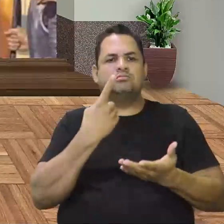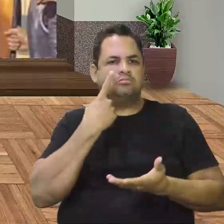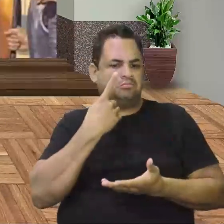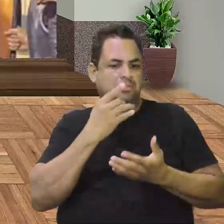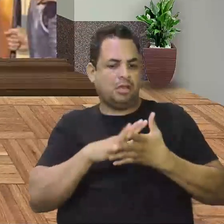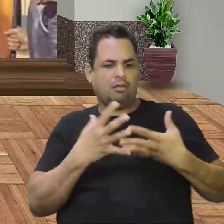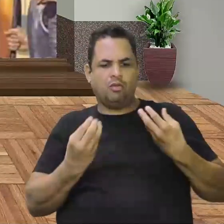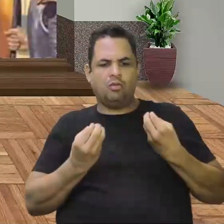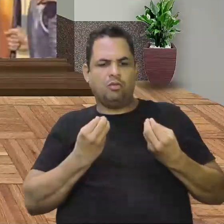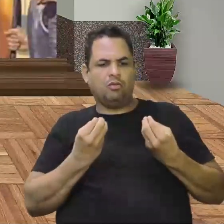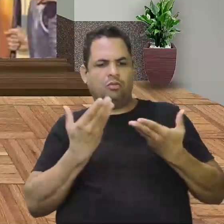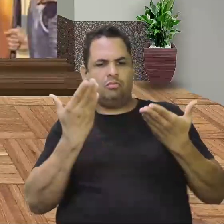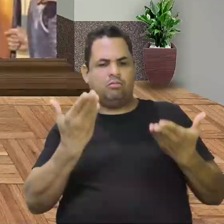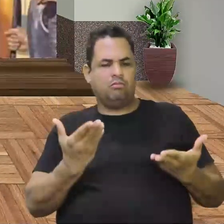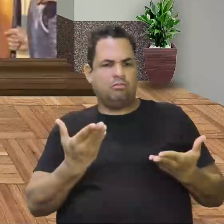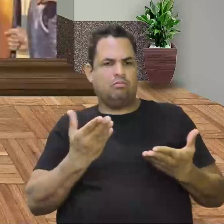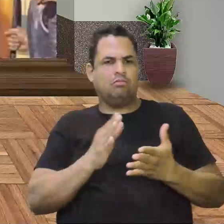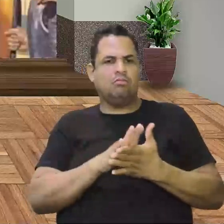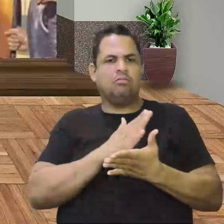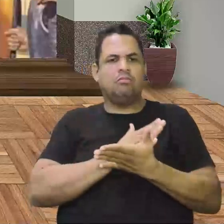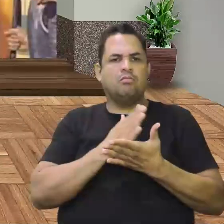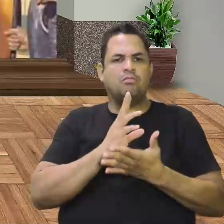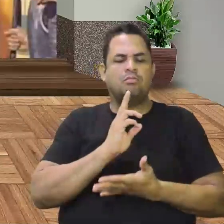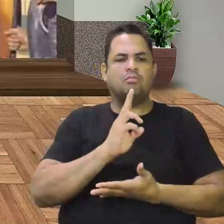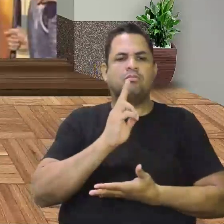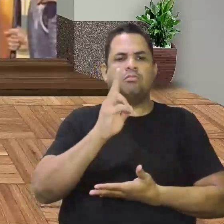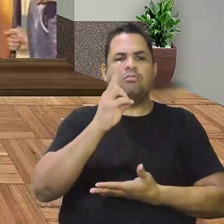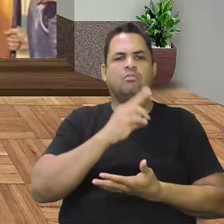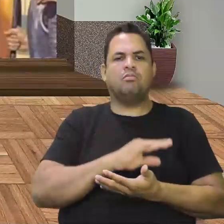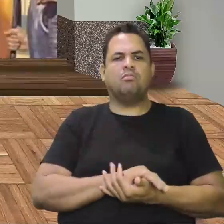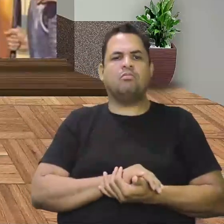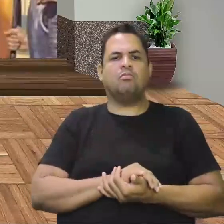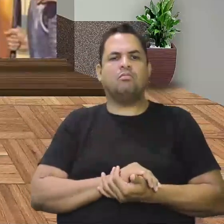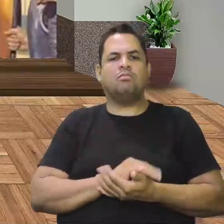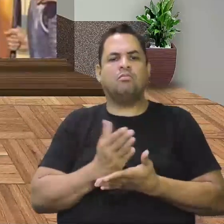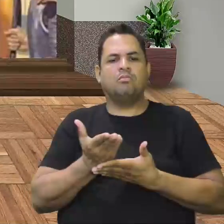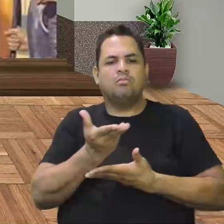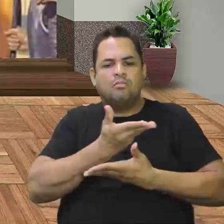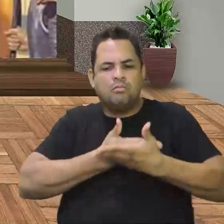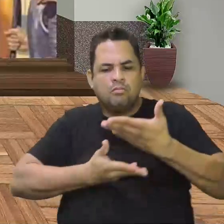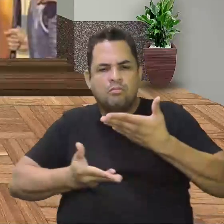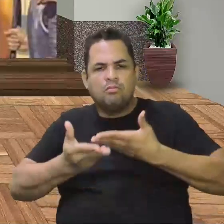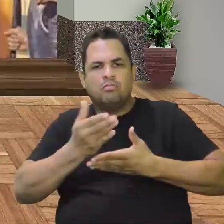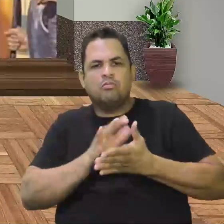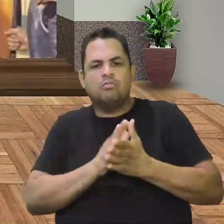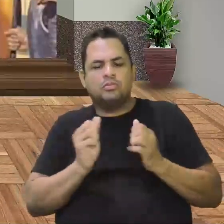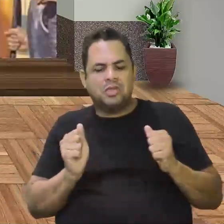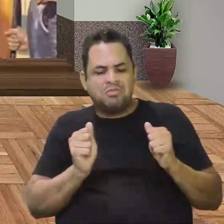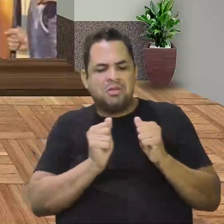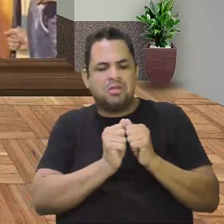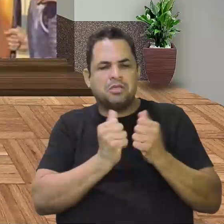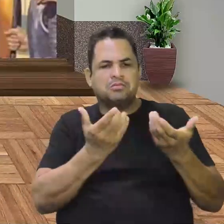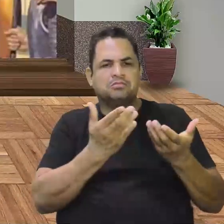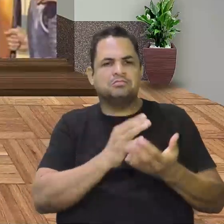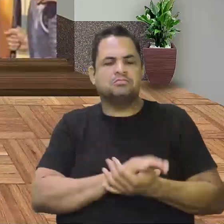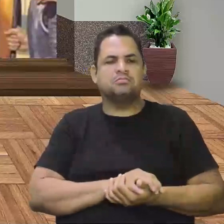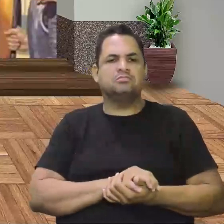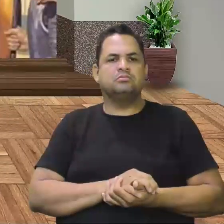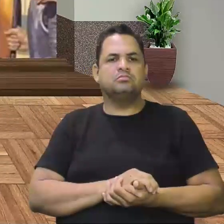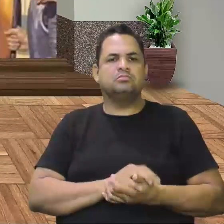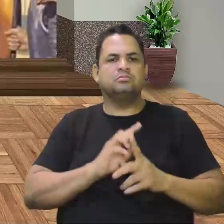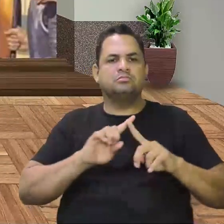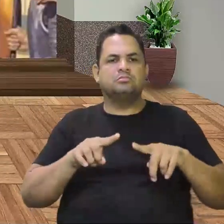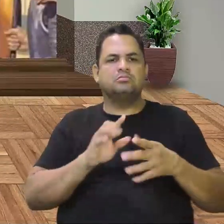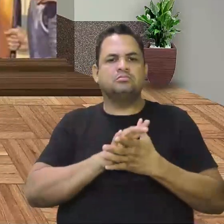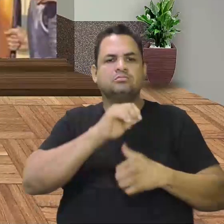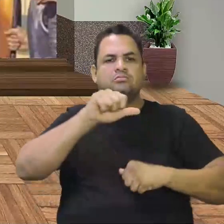assustar. Então, eles vão começar um processo de negociação, aproximação. Mas que